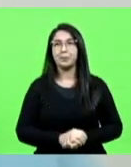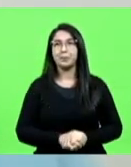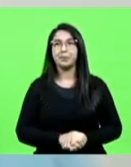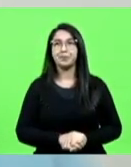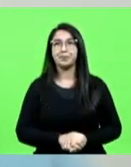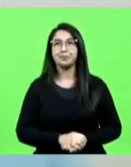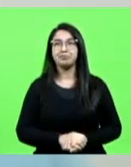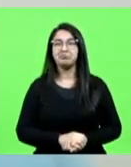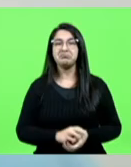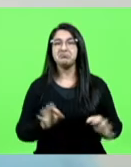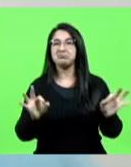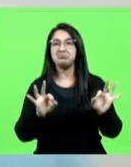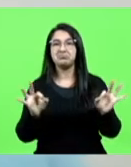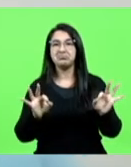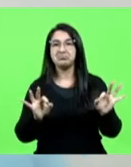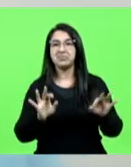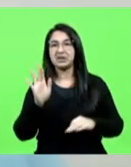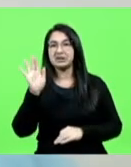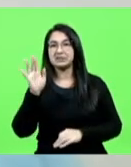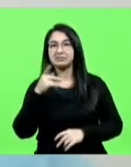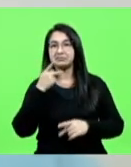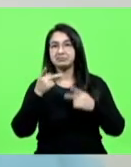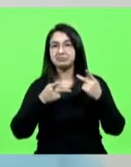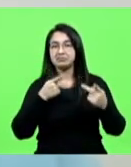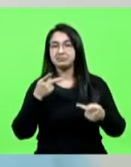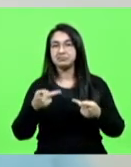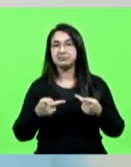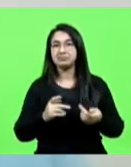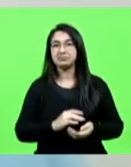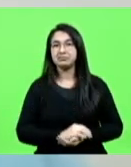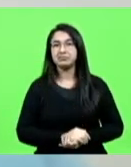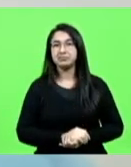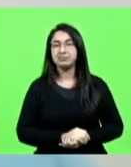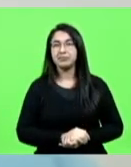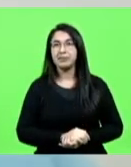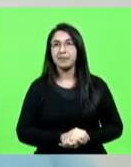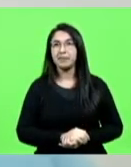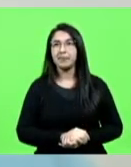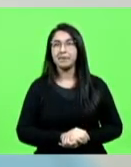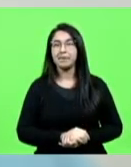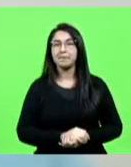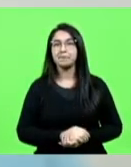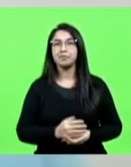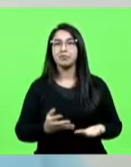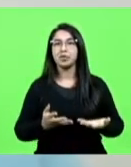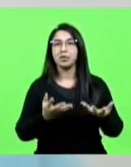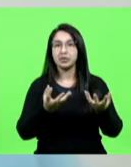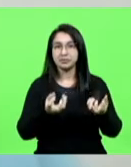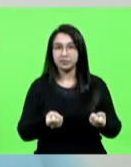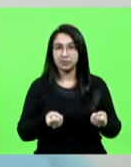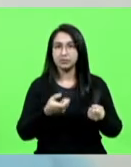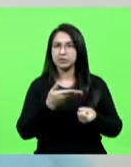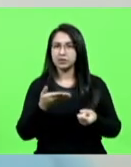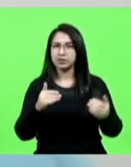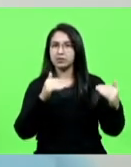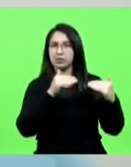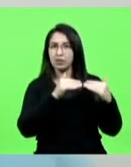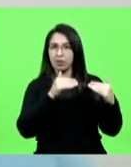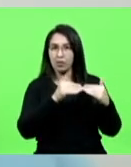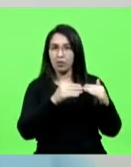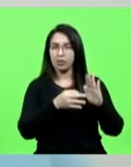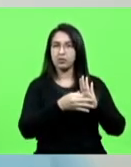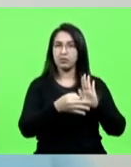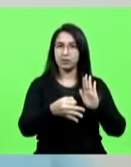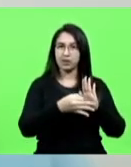Nenhum deputado quer se manifestar. Eu coloco em deliberação. Quem concorda com o parecer